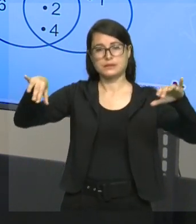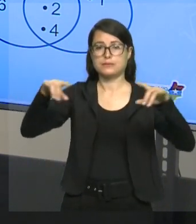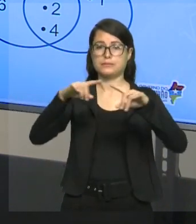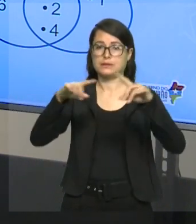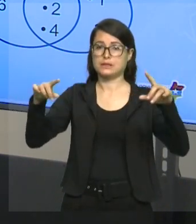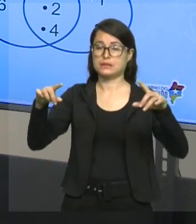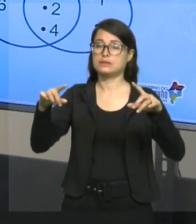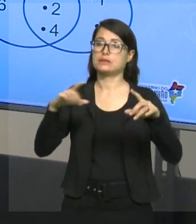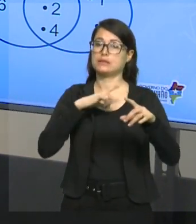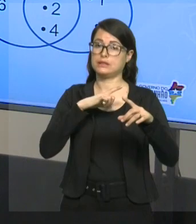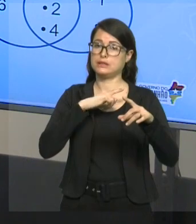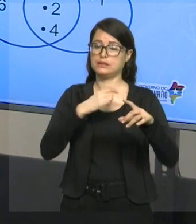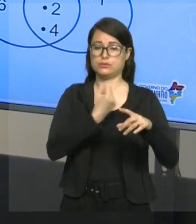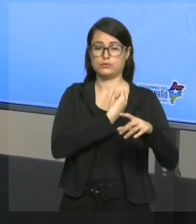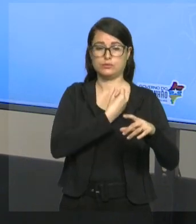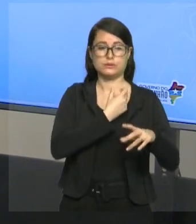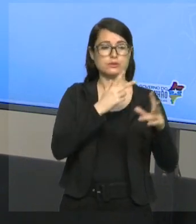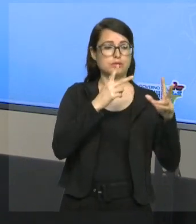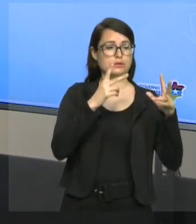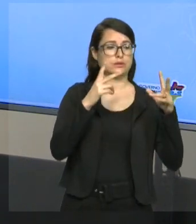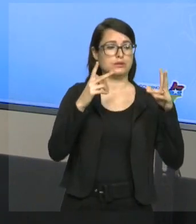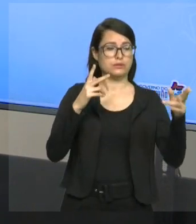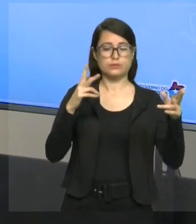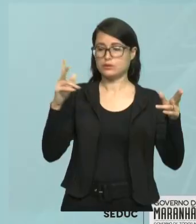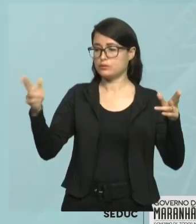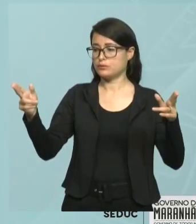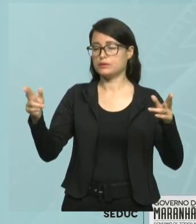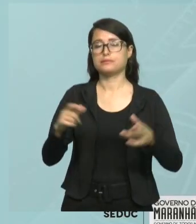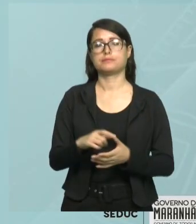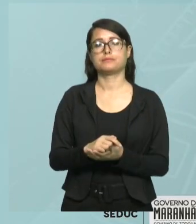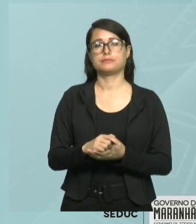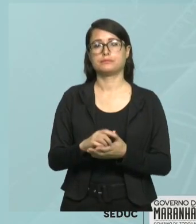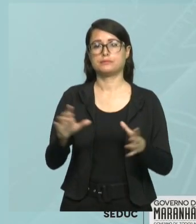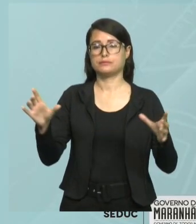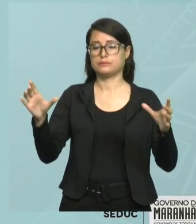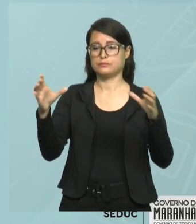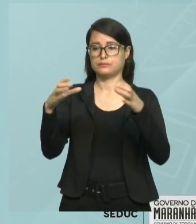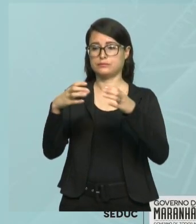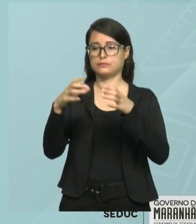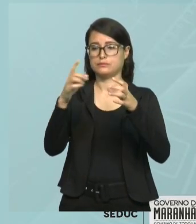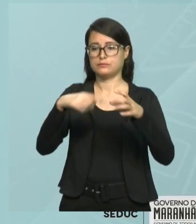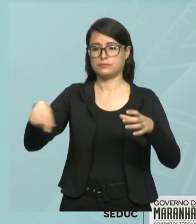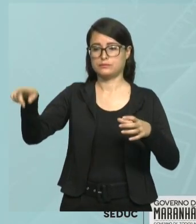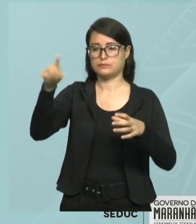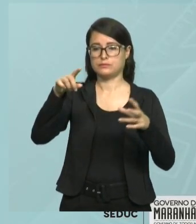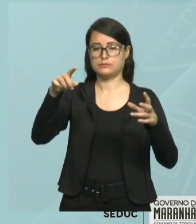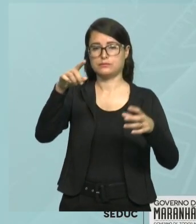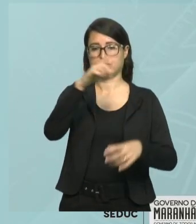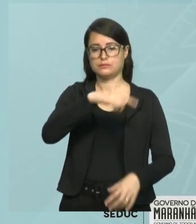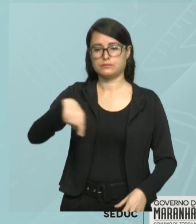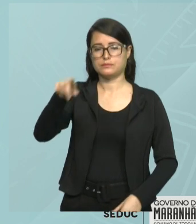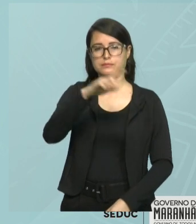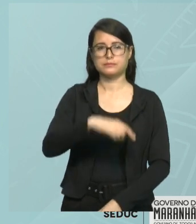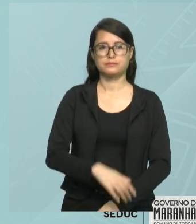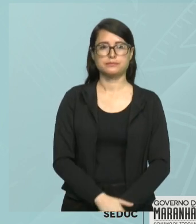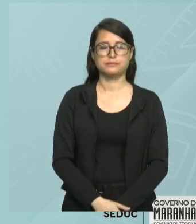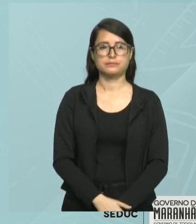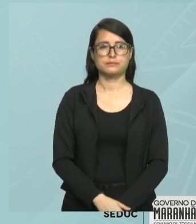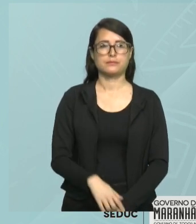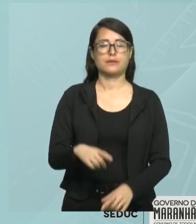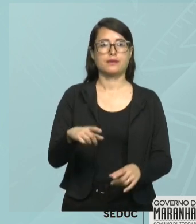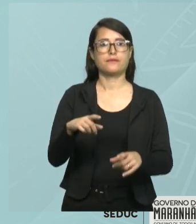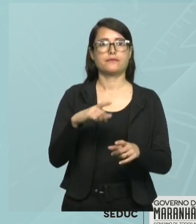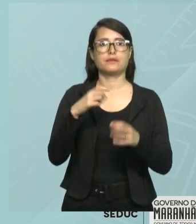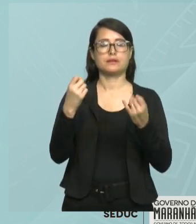em comum. A outra operação, ou melhor, antes de falar disso, a gente vai falar de um assunto bem